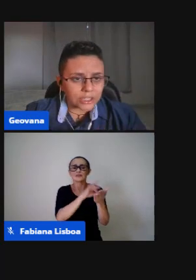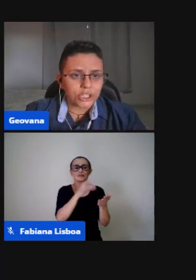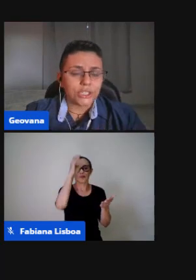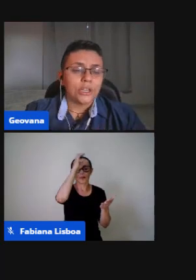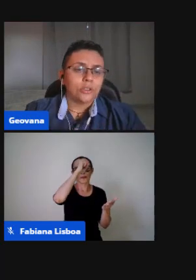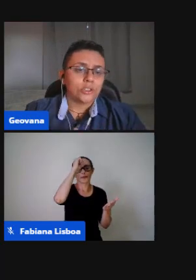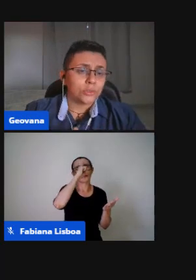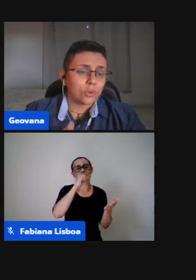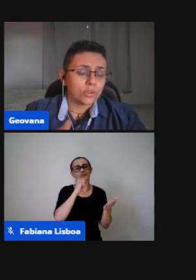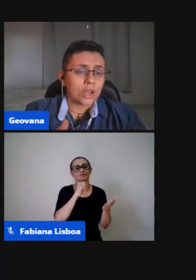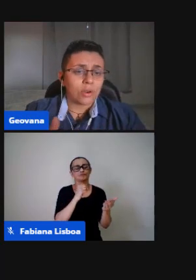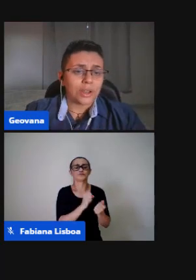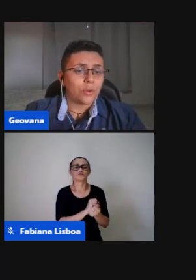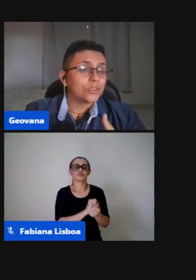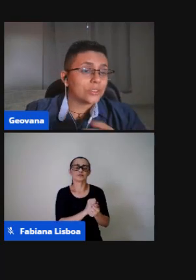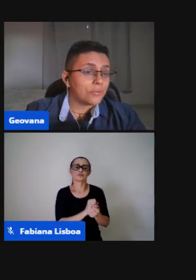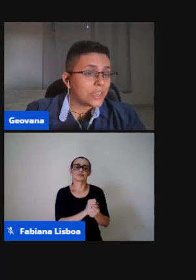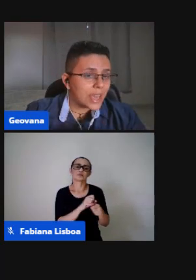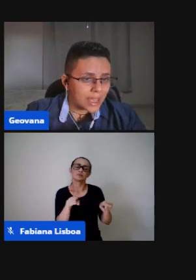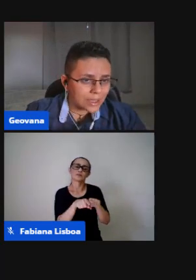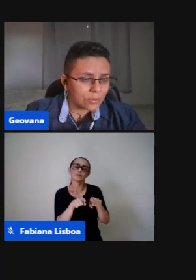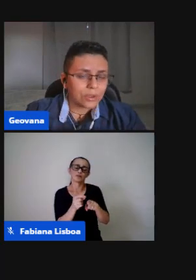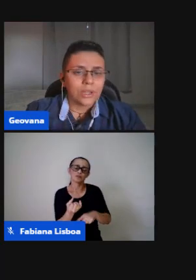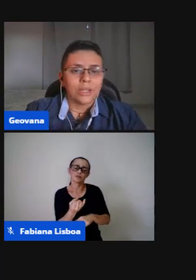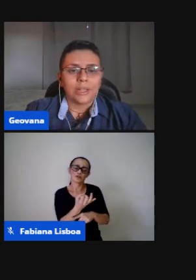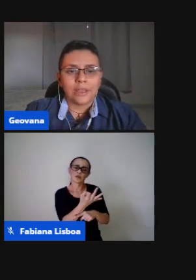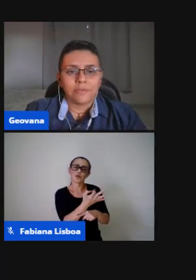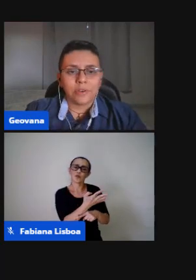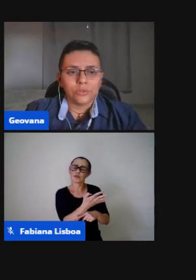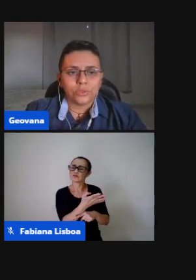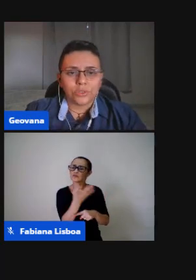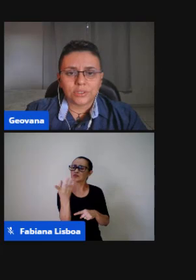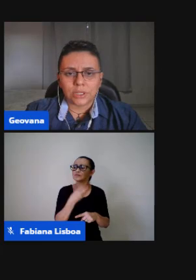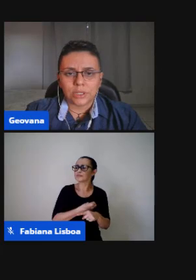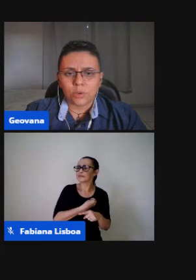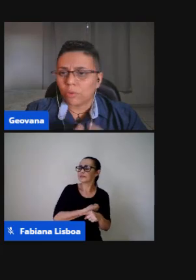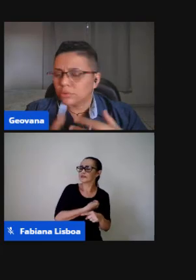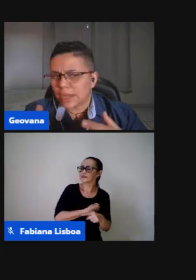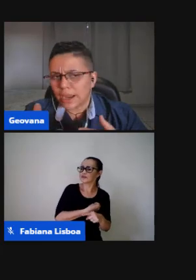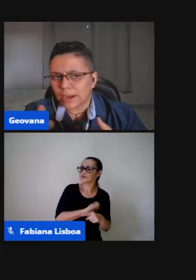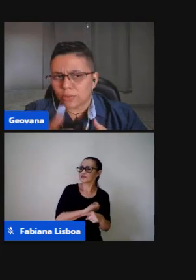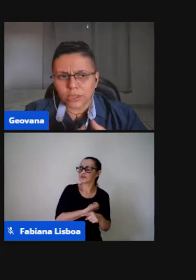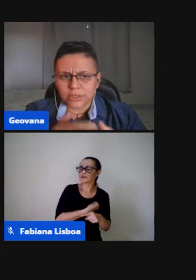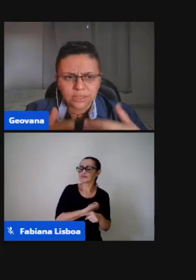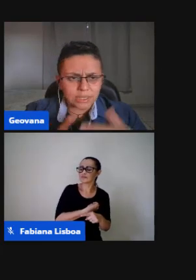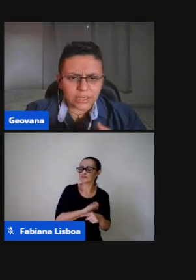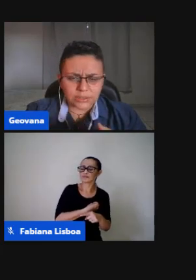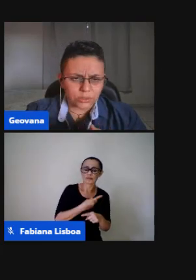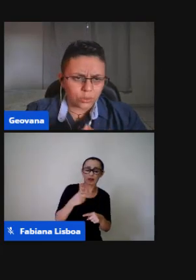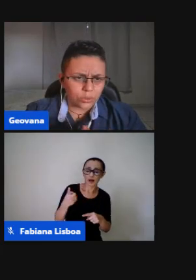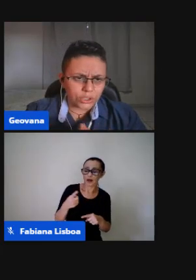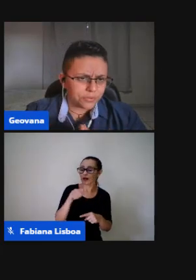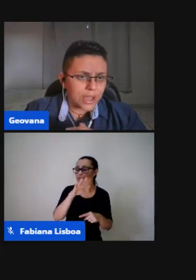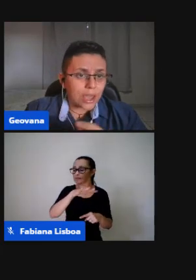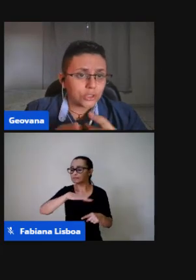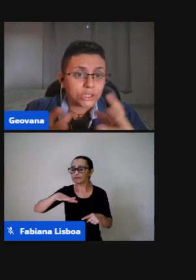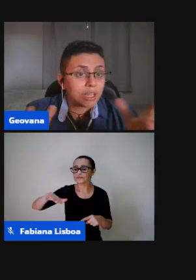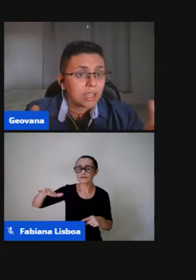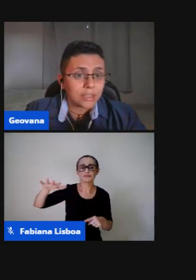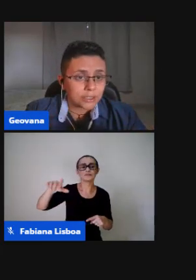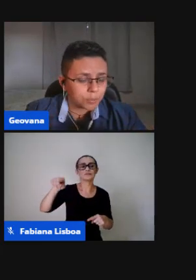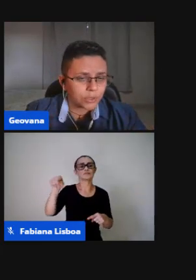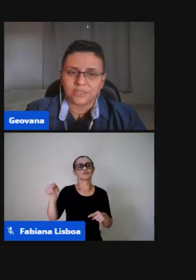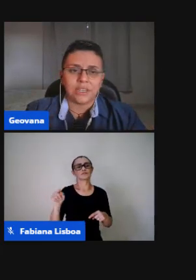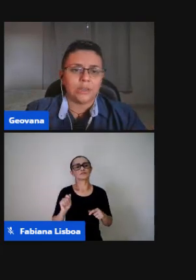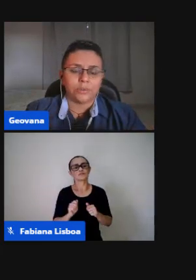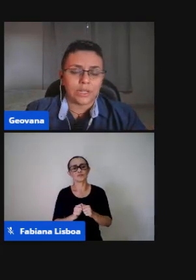contagem nós vamos contar agora quantos não vieram né? vamos contar quantas crianças hoje vieram de